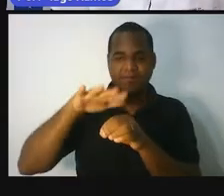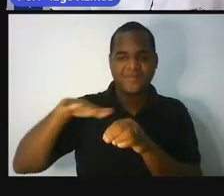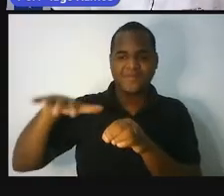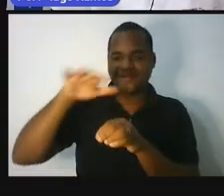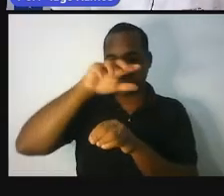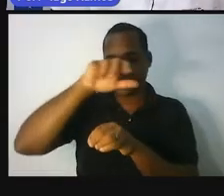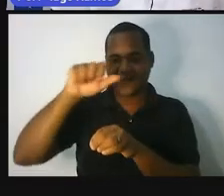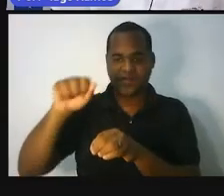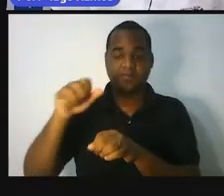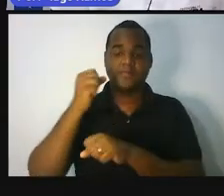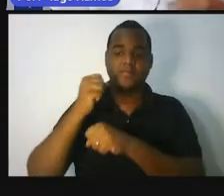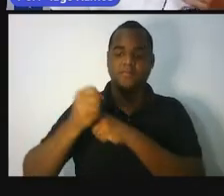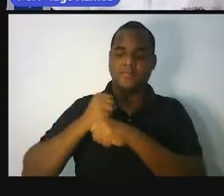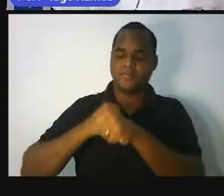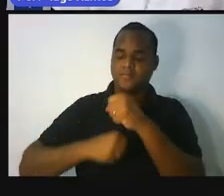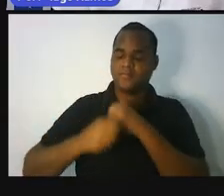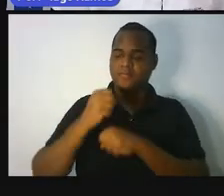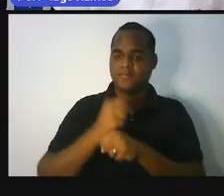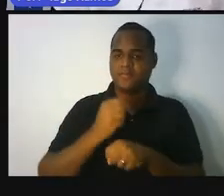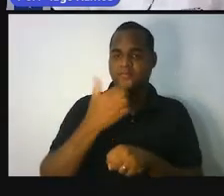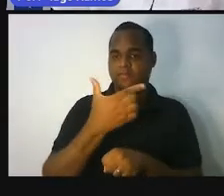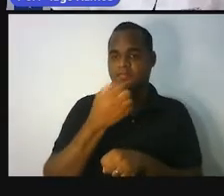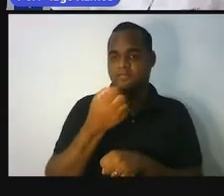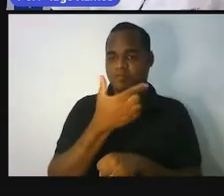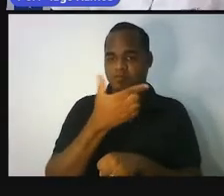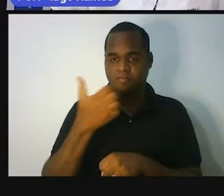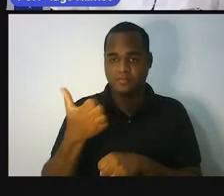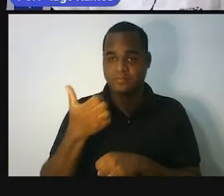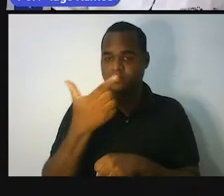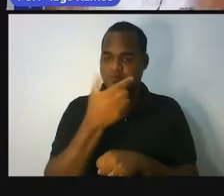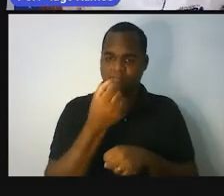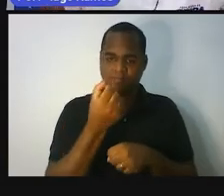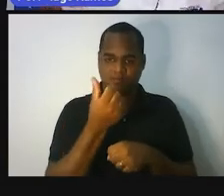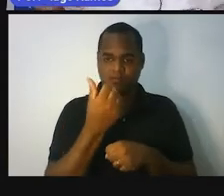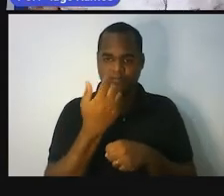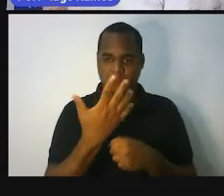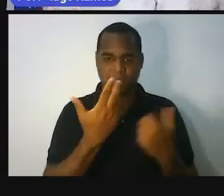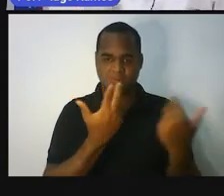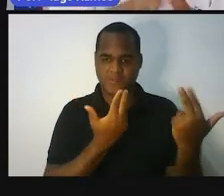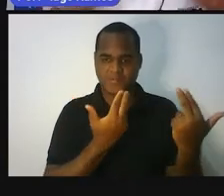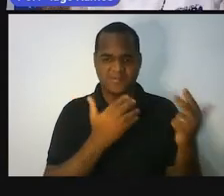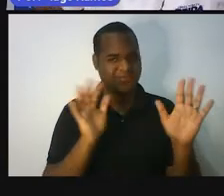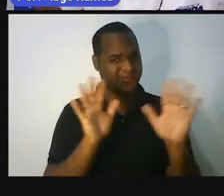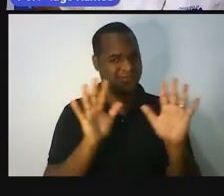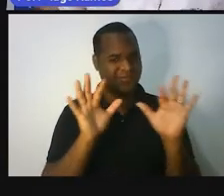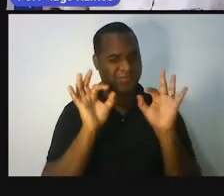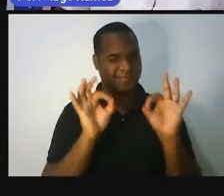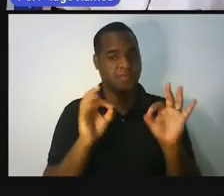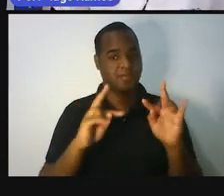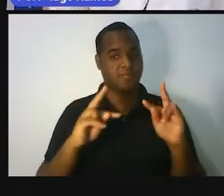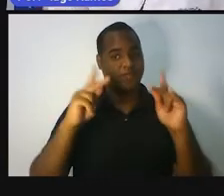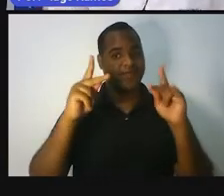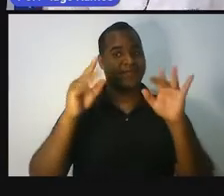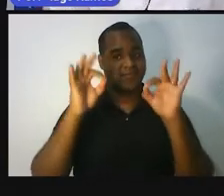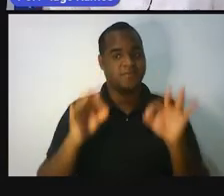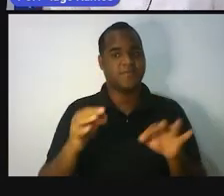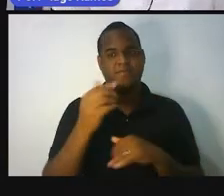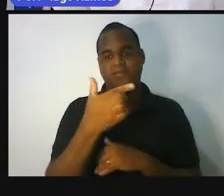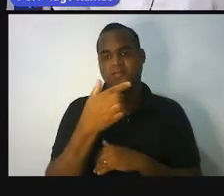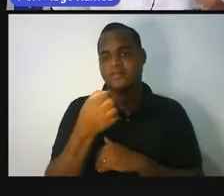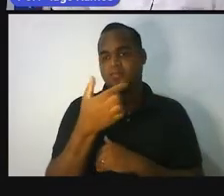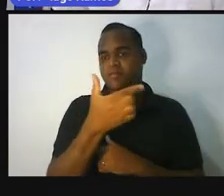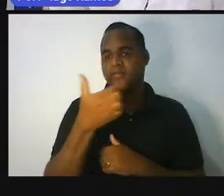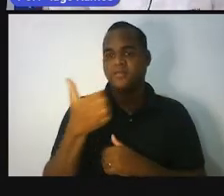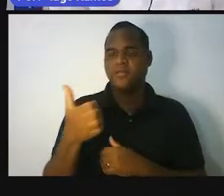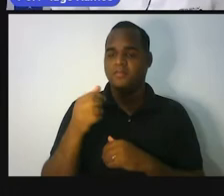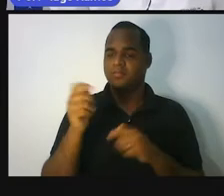2021. Não é o mesmo número de 2014. Com certeza, esse número aumentou. E eu gostaria que